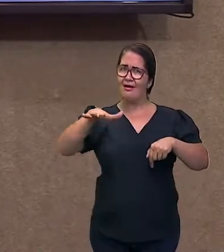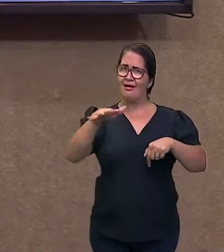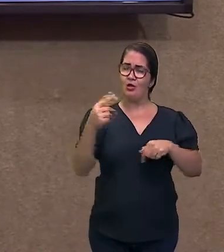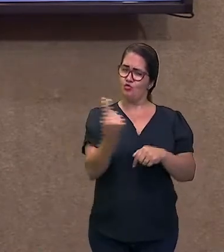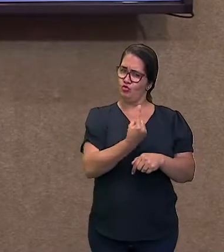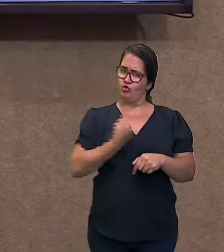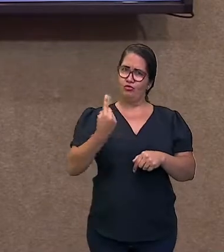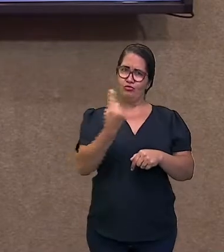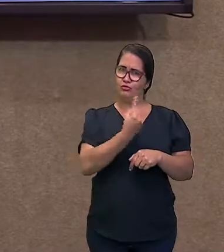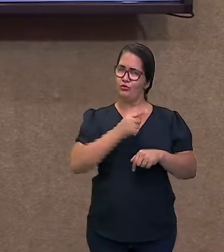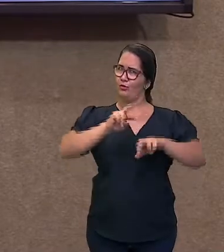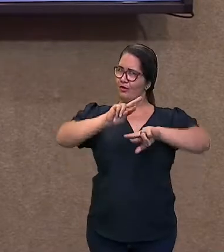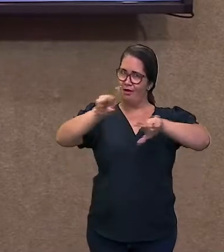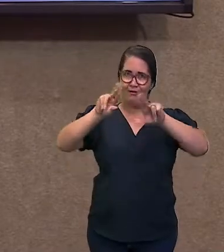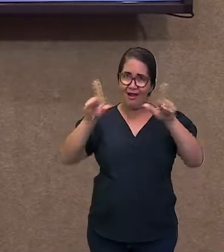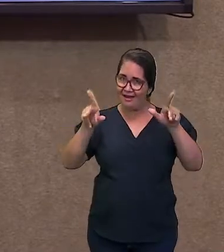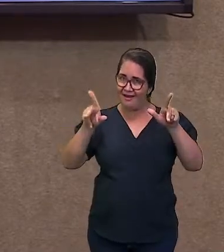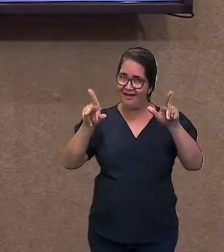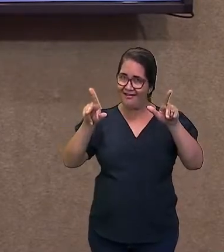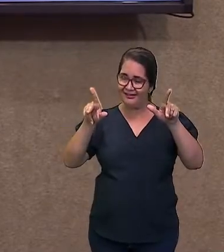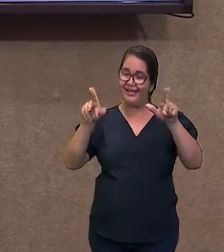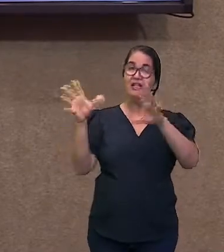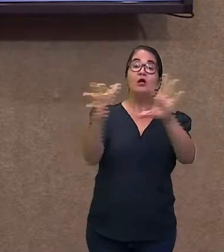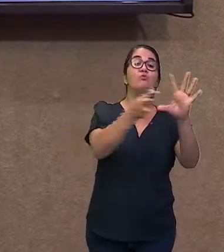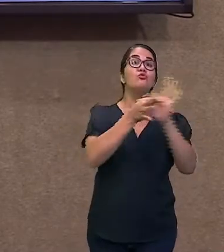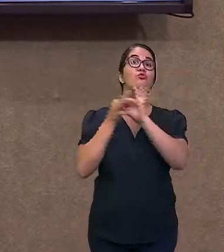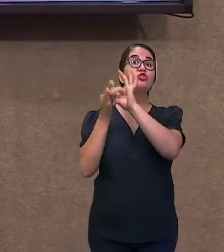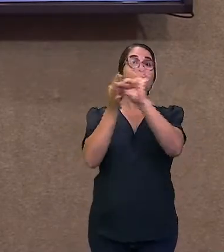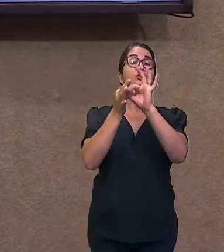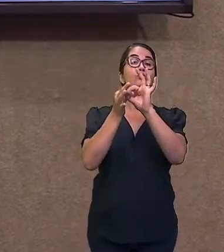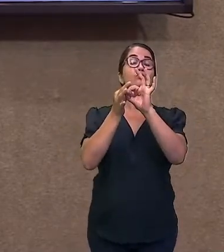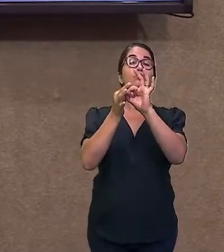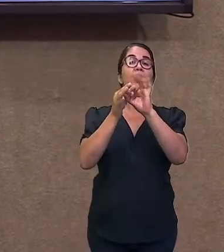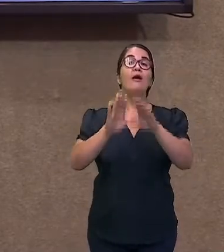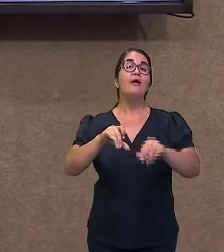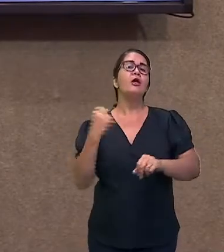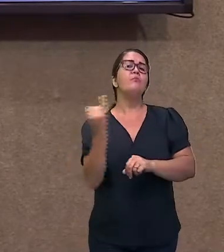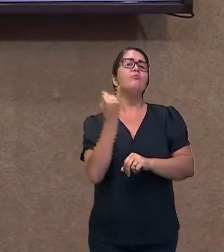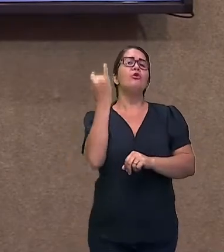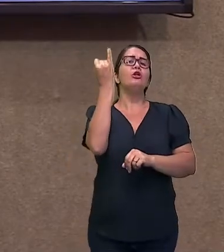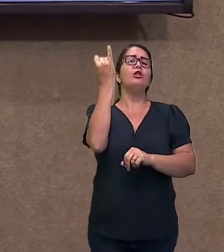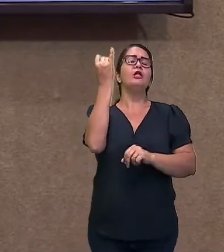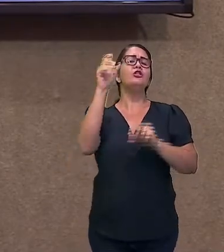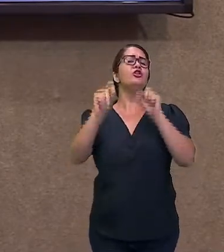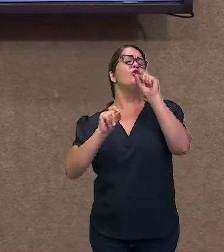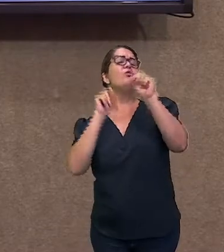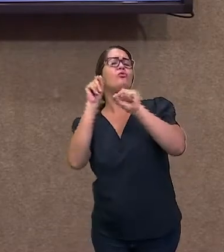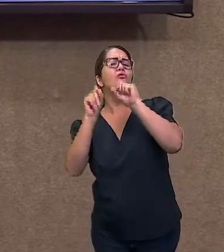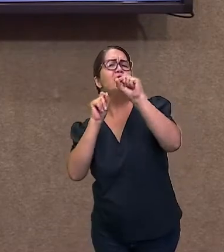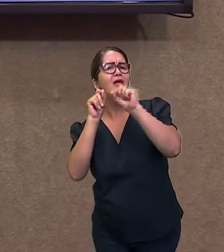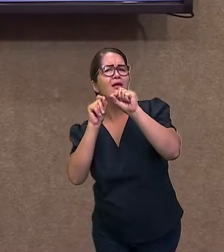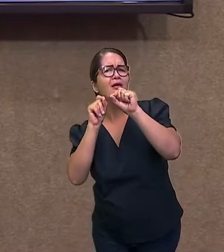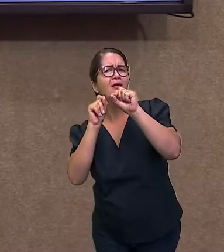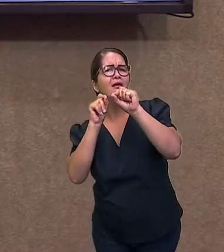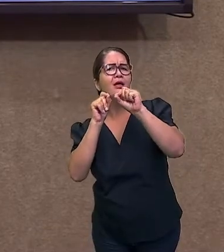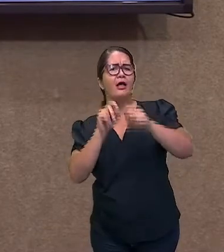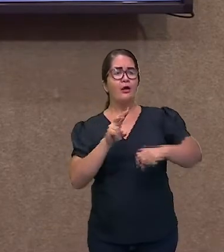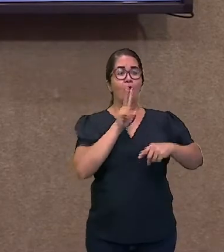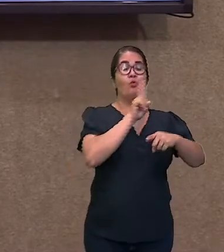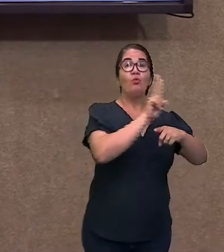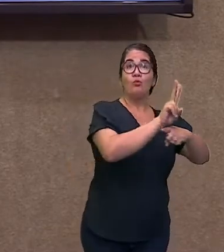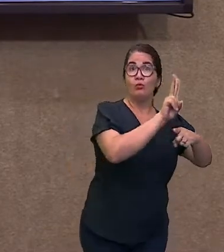Então, o que é mais importante? Prevenir ou conservar?